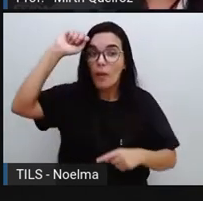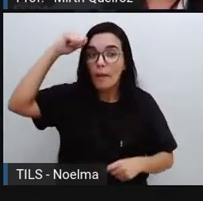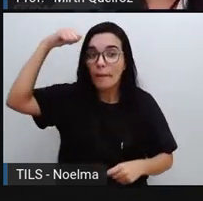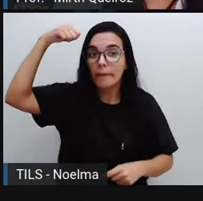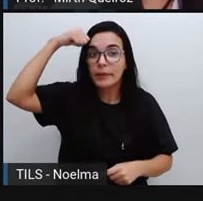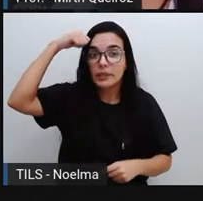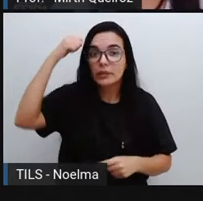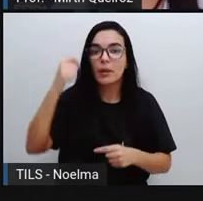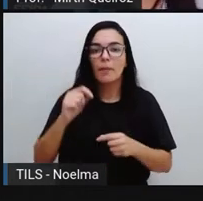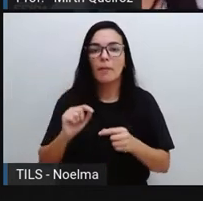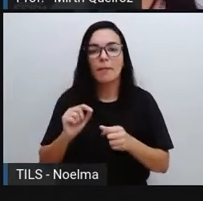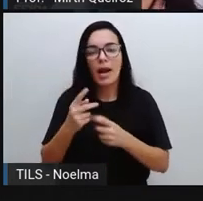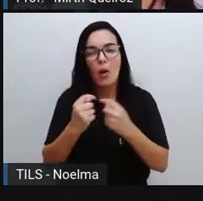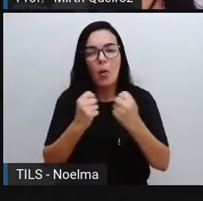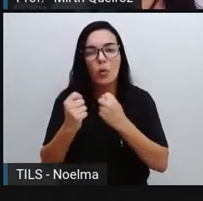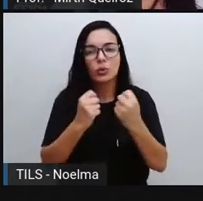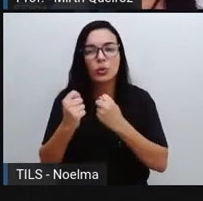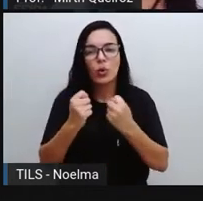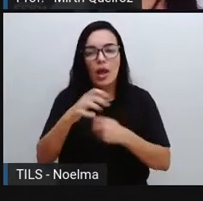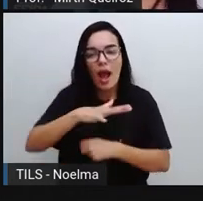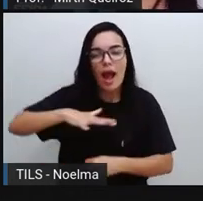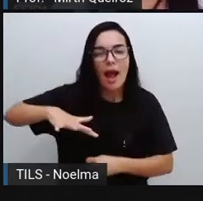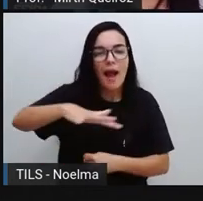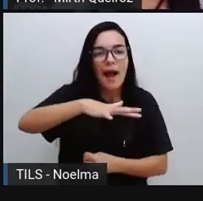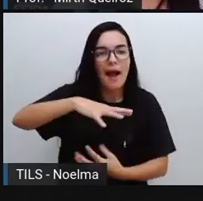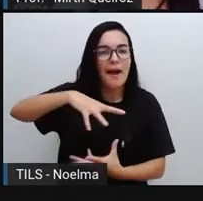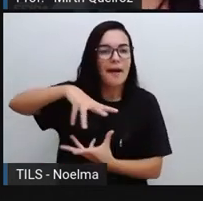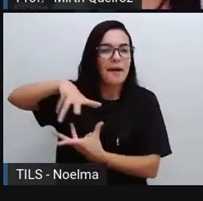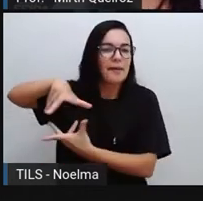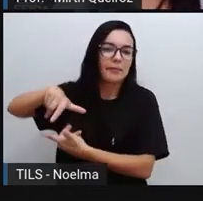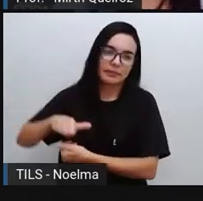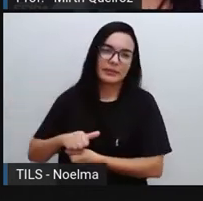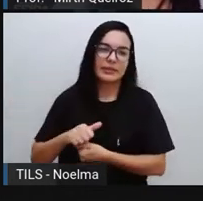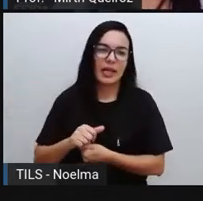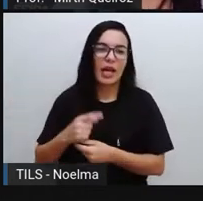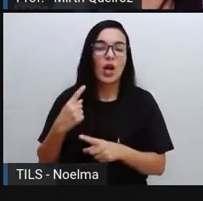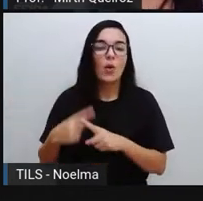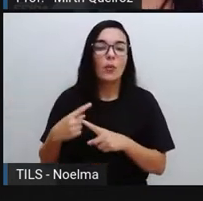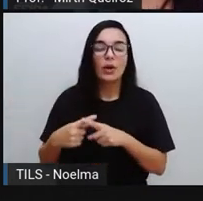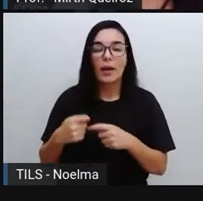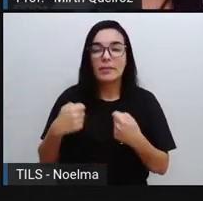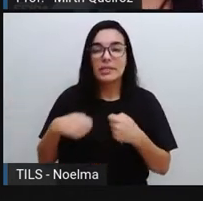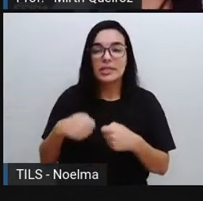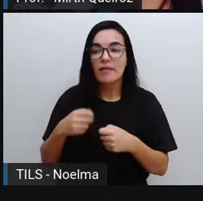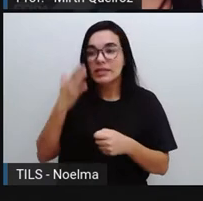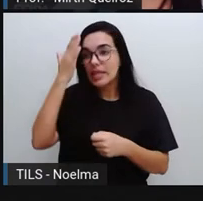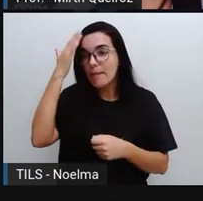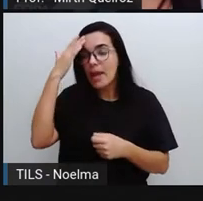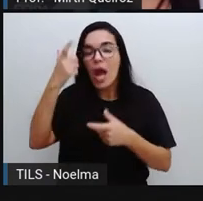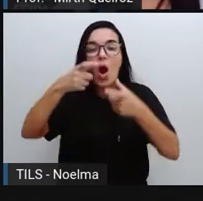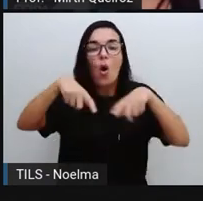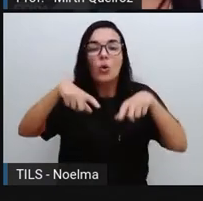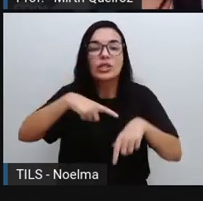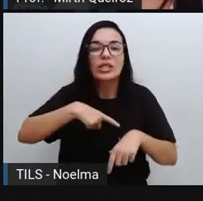para o quê? Para o controle ambiental, né? Para que se descobrisse ali onde se tinha